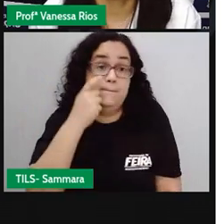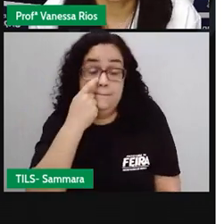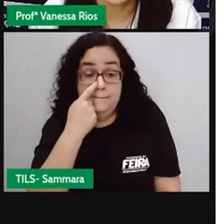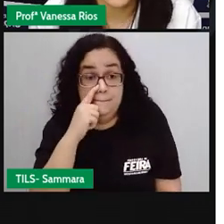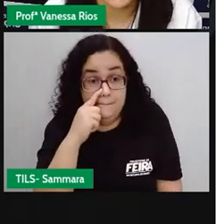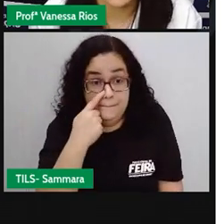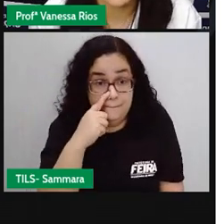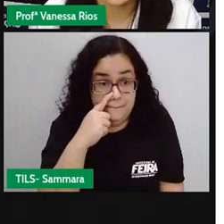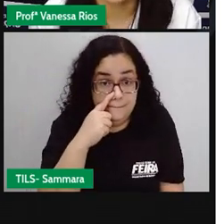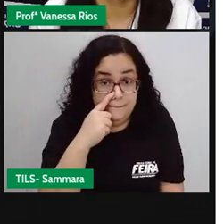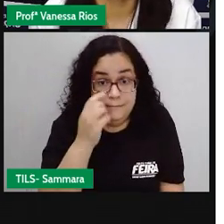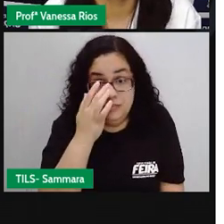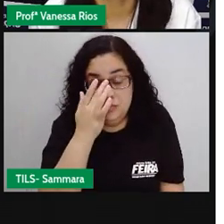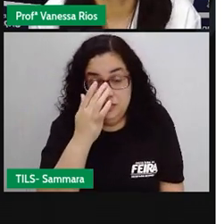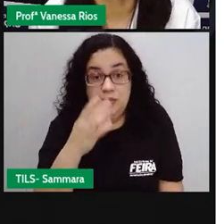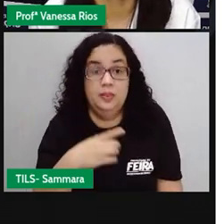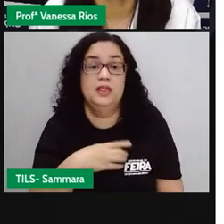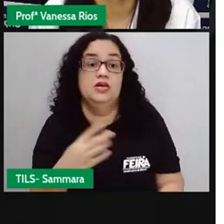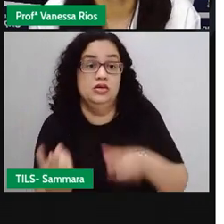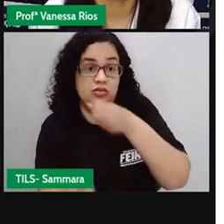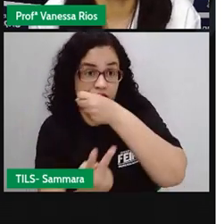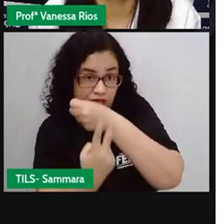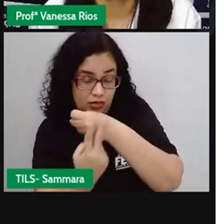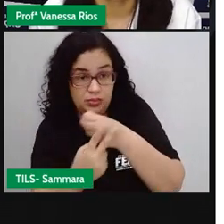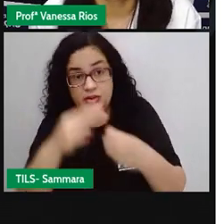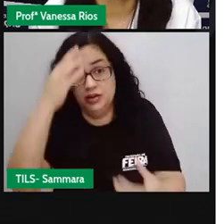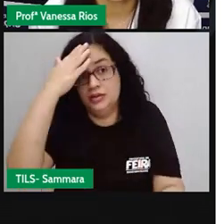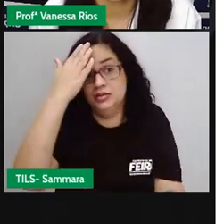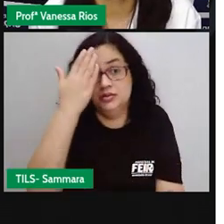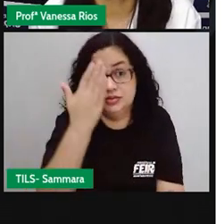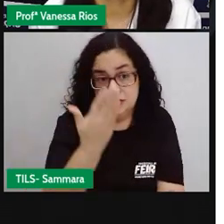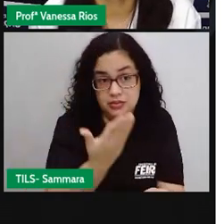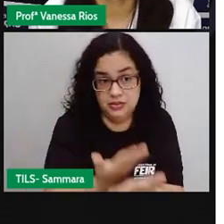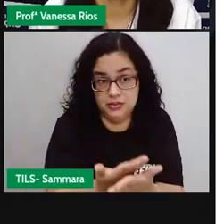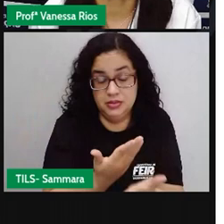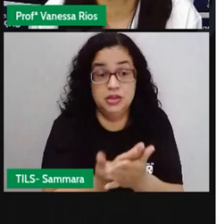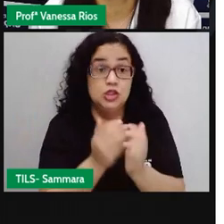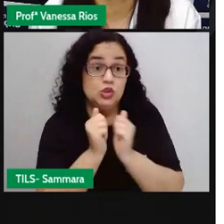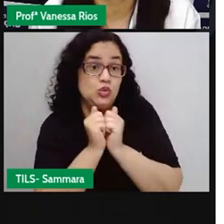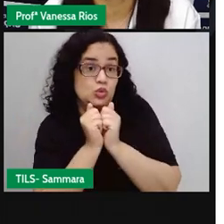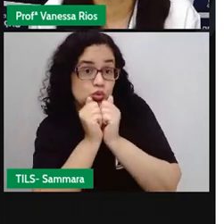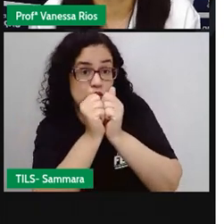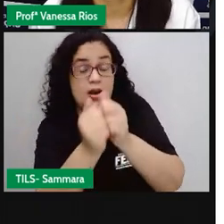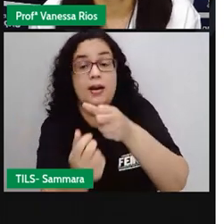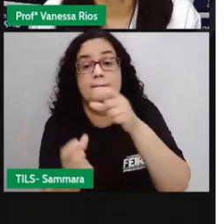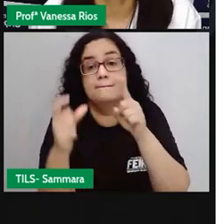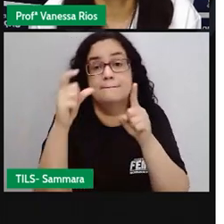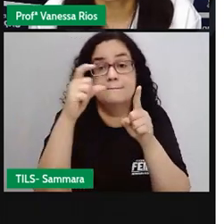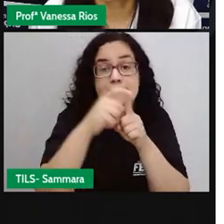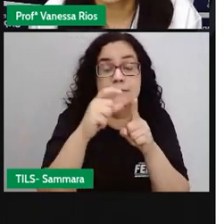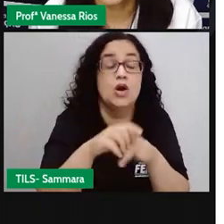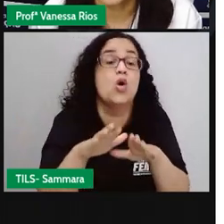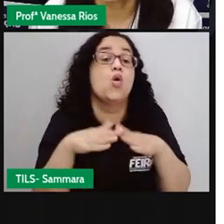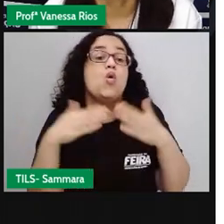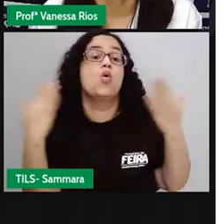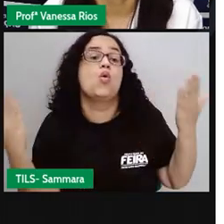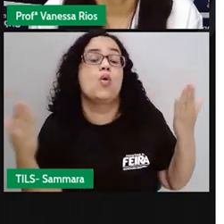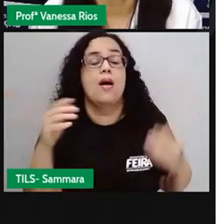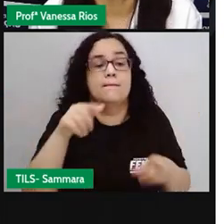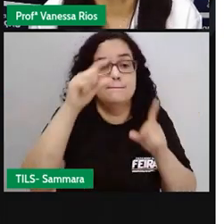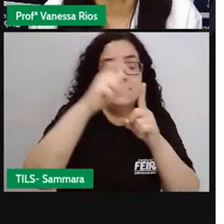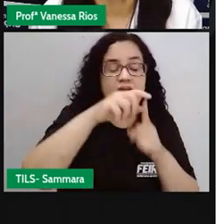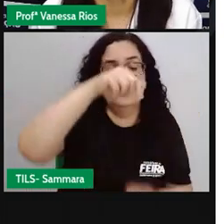em bruxas. Então aí o verbo acreditar aparece acompanhado aí da palavra quando.